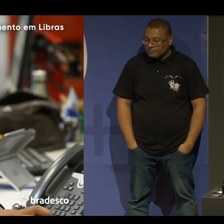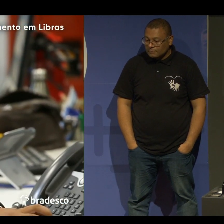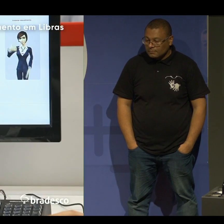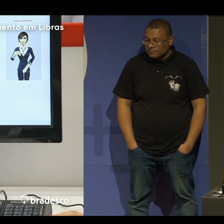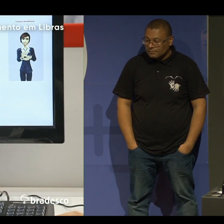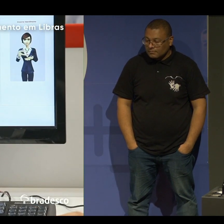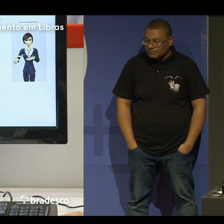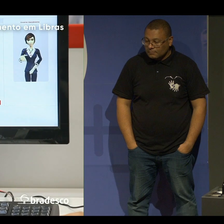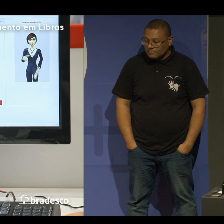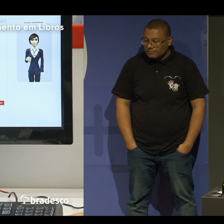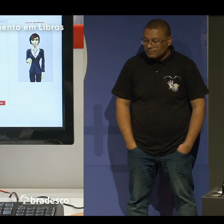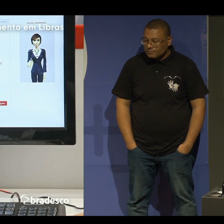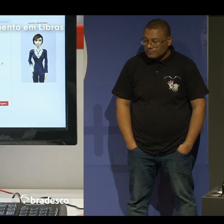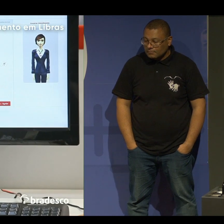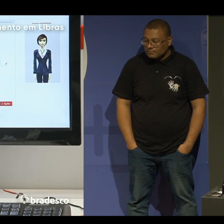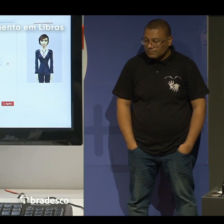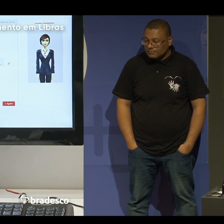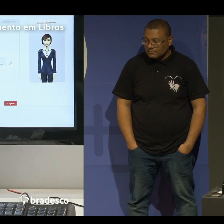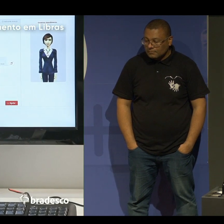Balançam a cabeça.